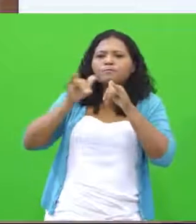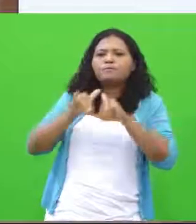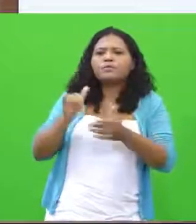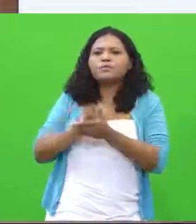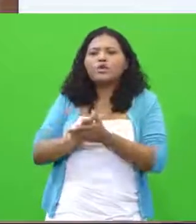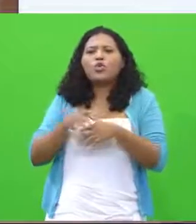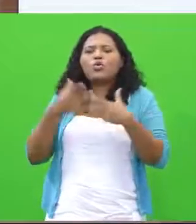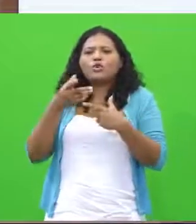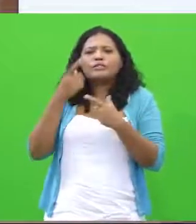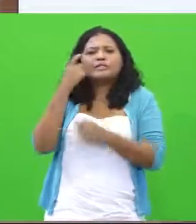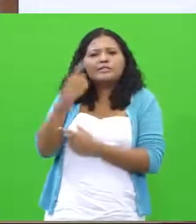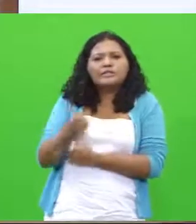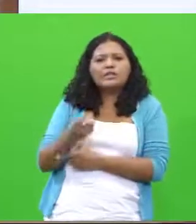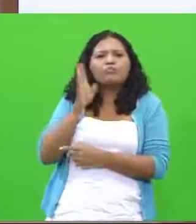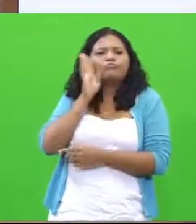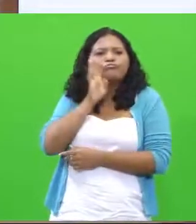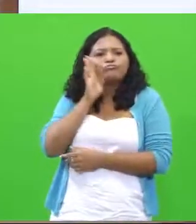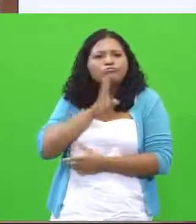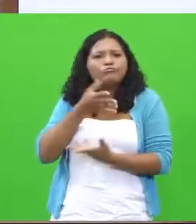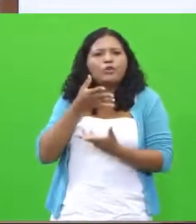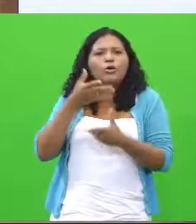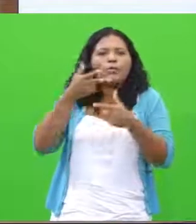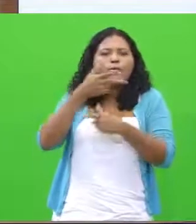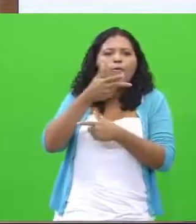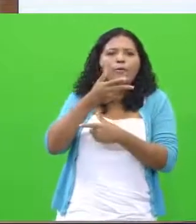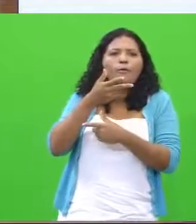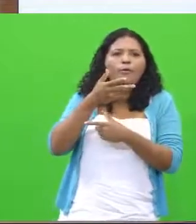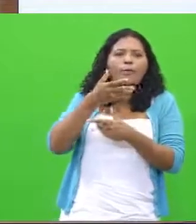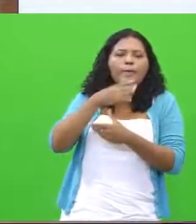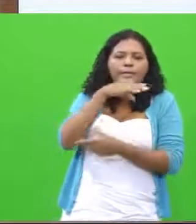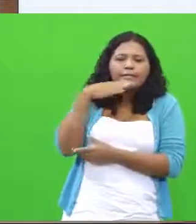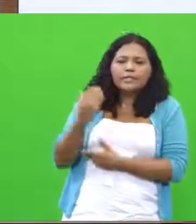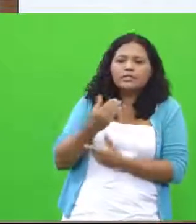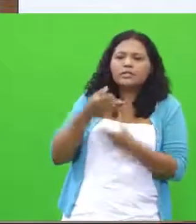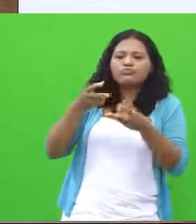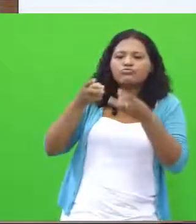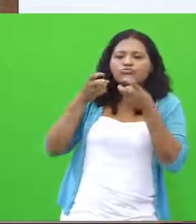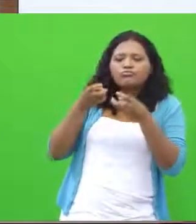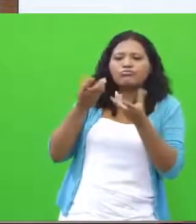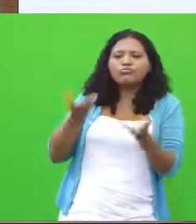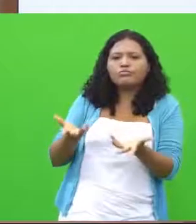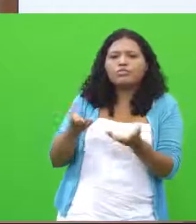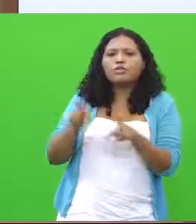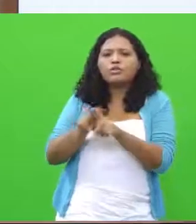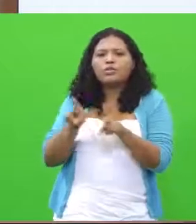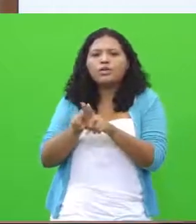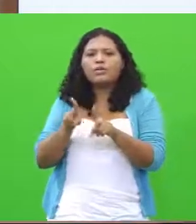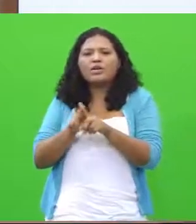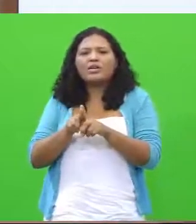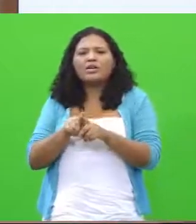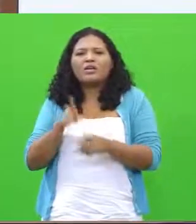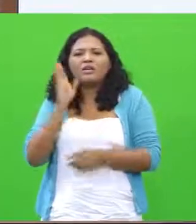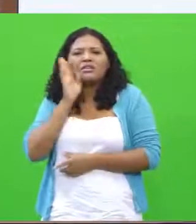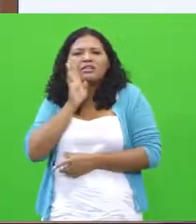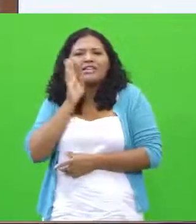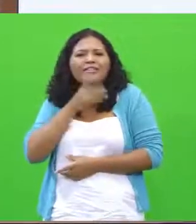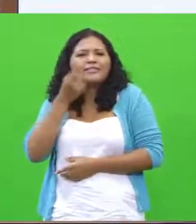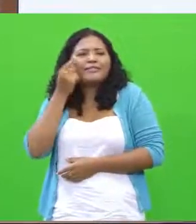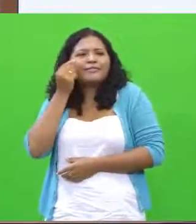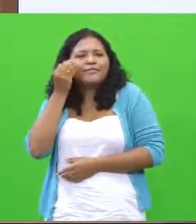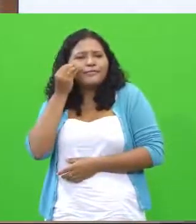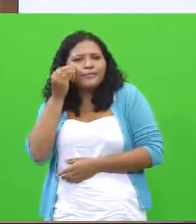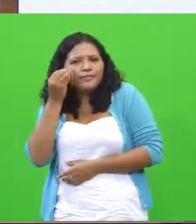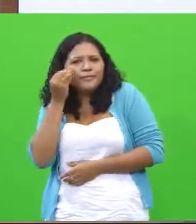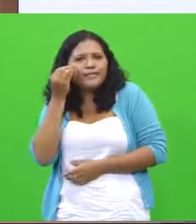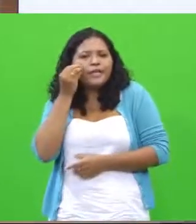interessante de criança para criança. Que seria interessante envolver a criança, vendo a criança